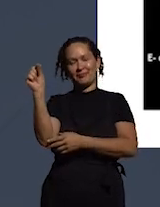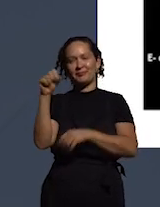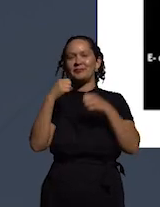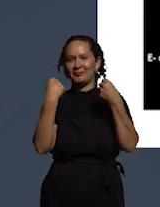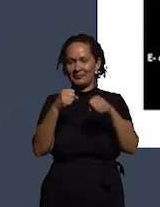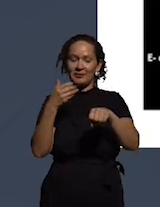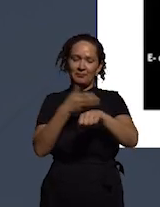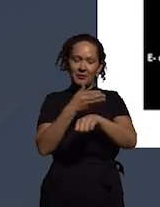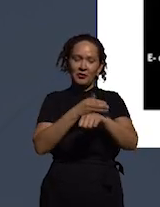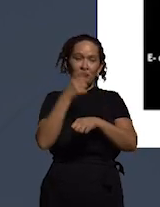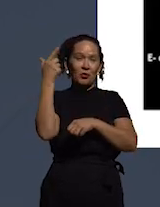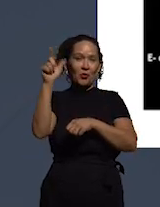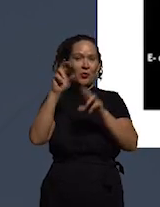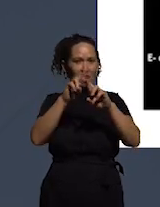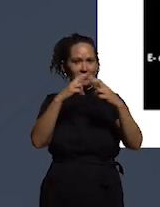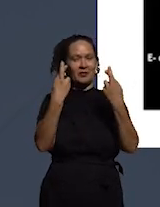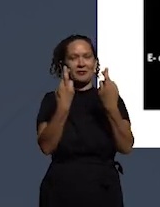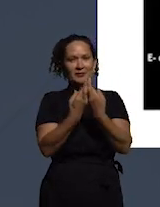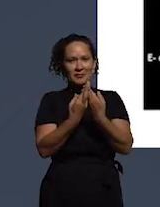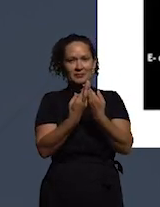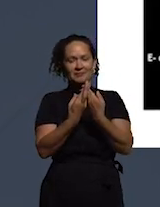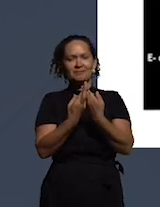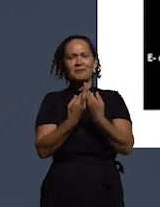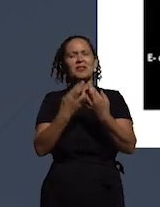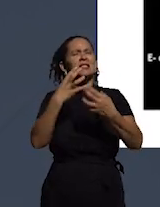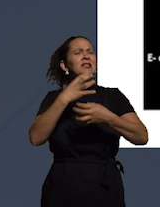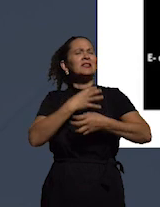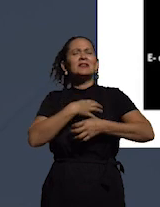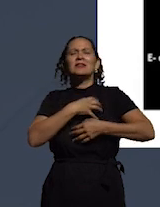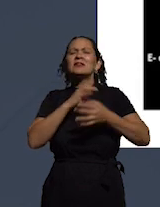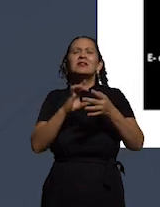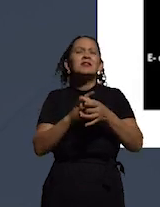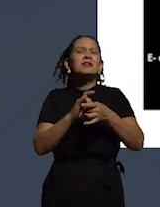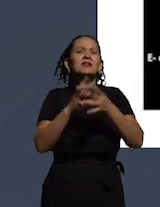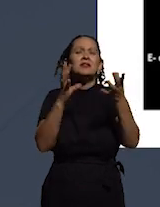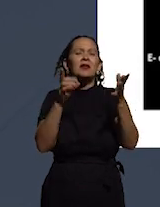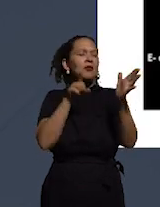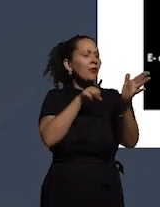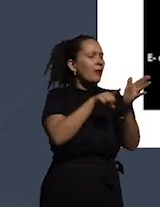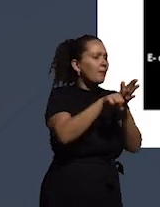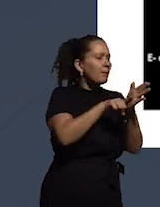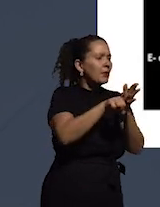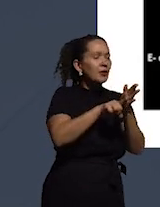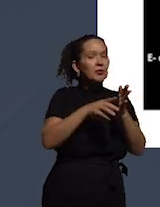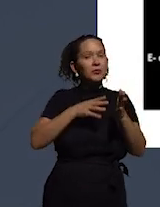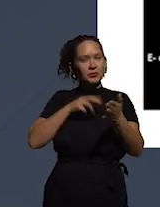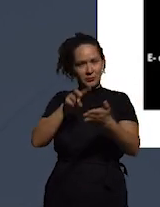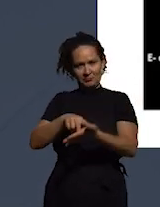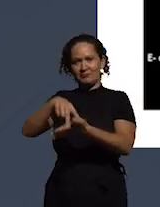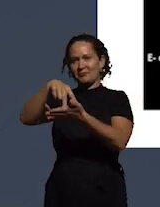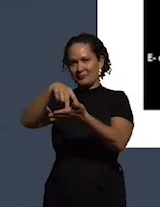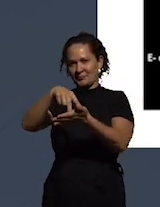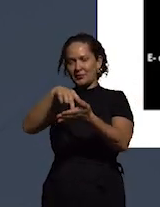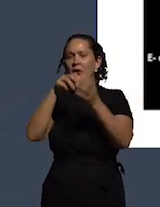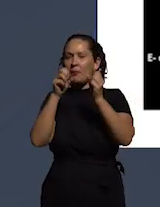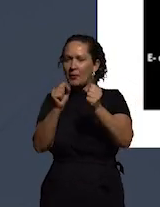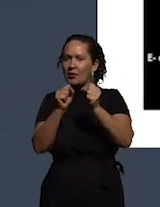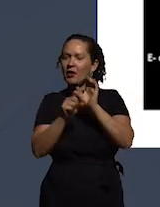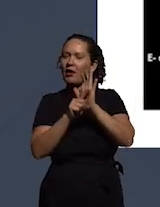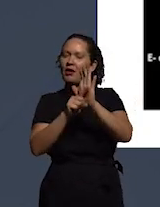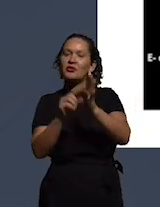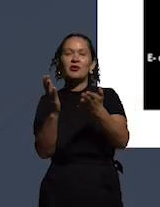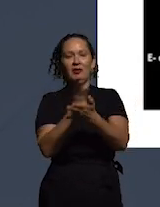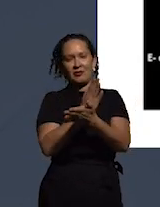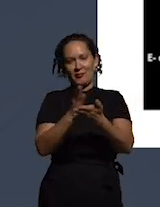participar de uma outra reunião mas sintam-se à vontade para fazer perguntas estou à disposição de vocês se eu puder ajudar em alguma